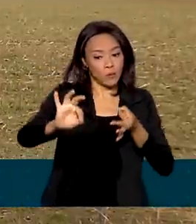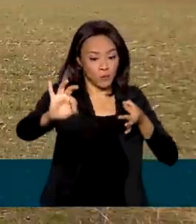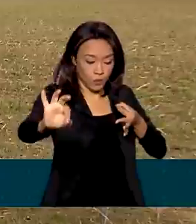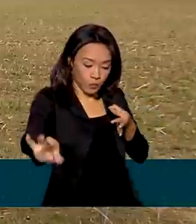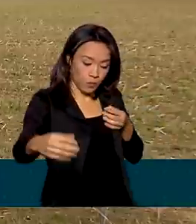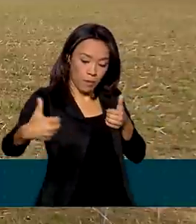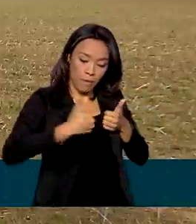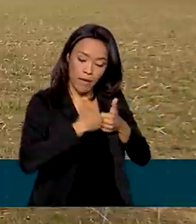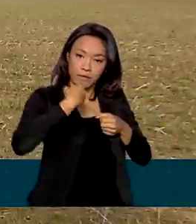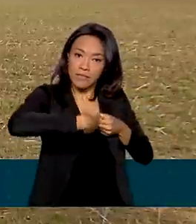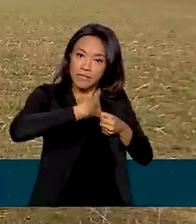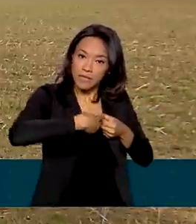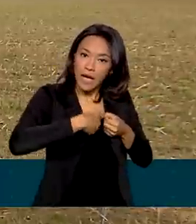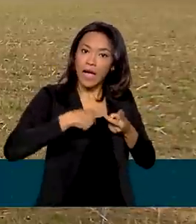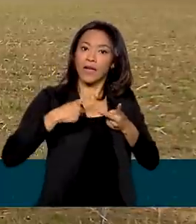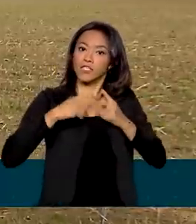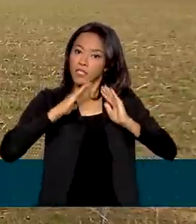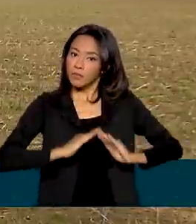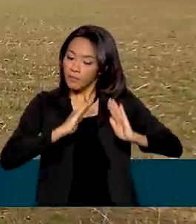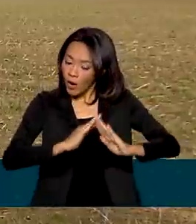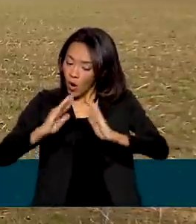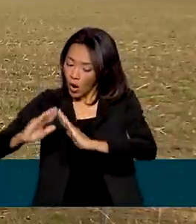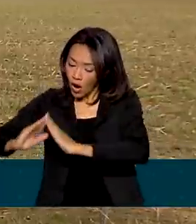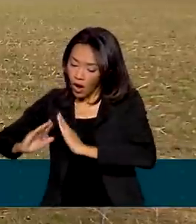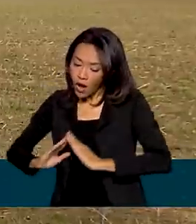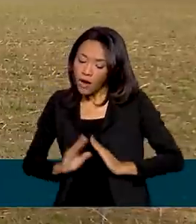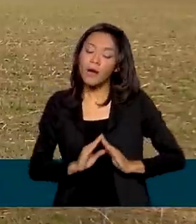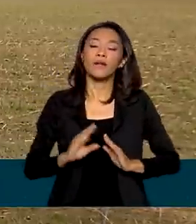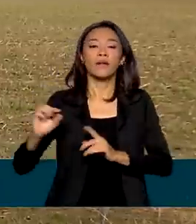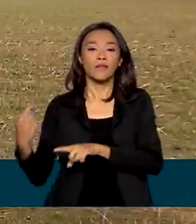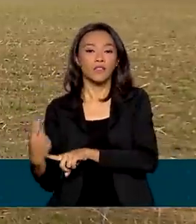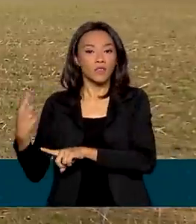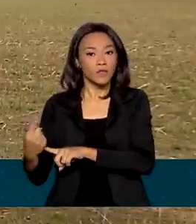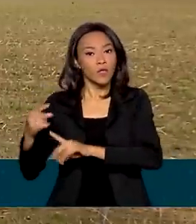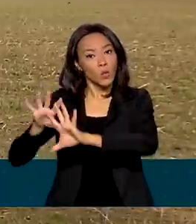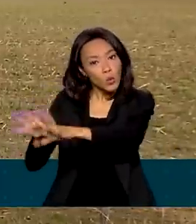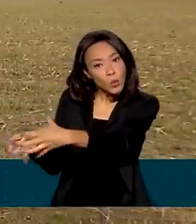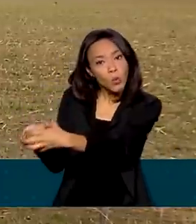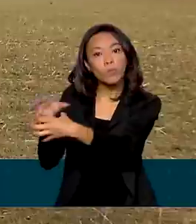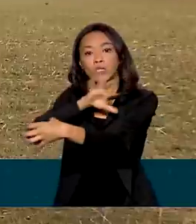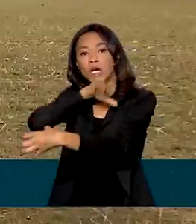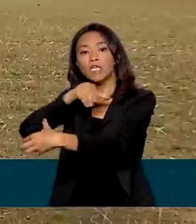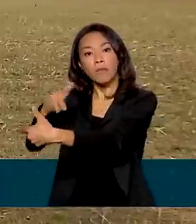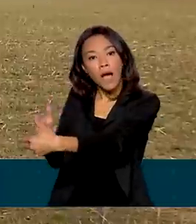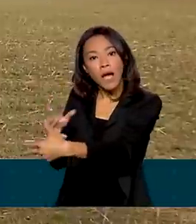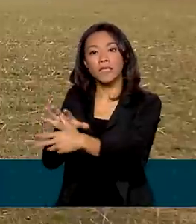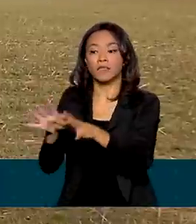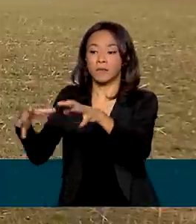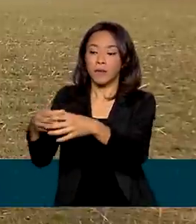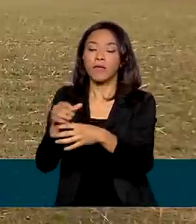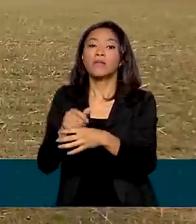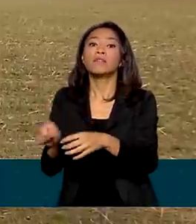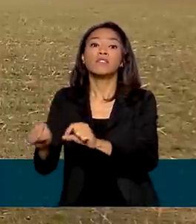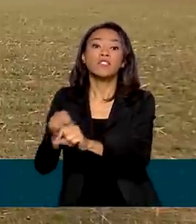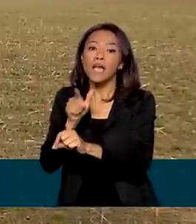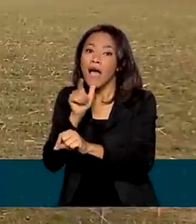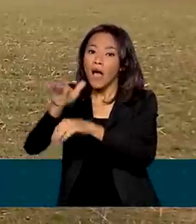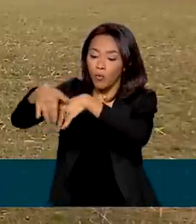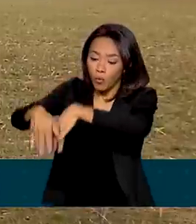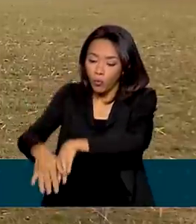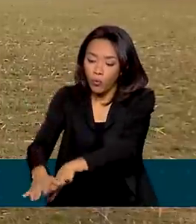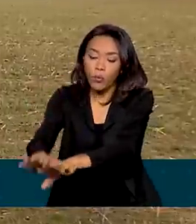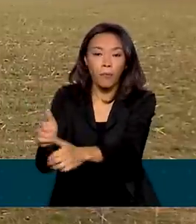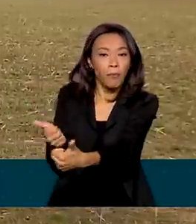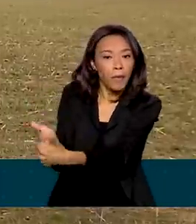cidades, vilas, bairros, moradias isoladas, agrupamentos de animais, mananciais de captação de água,